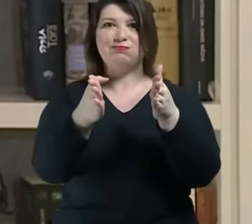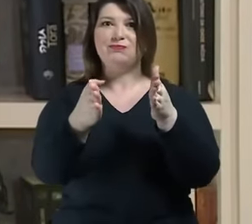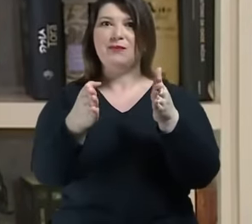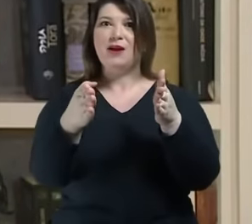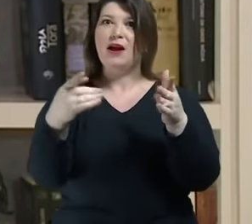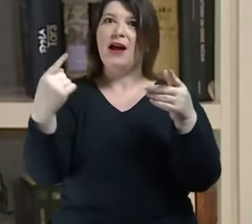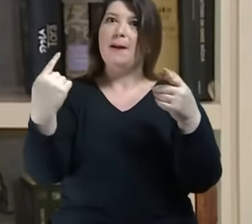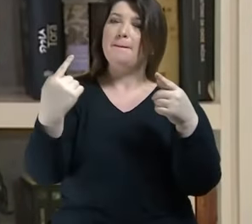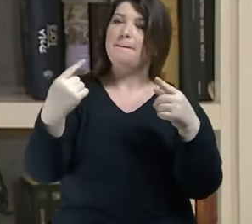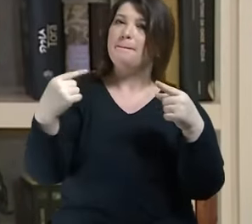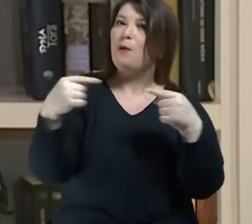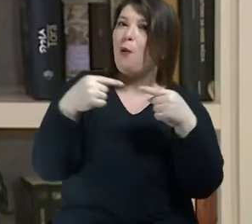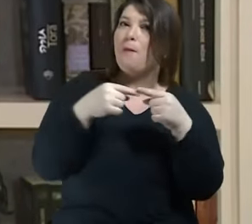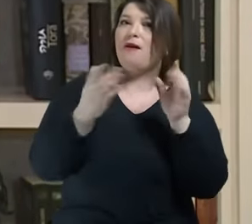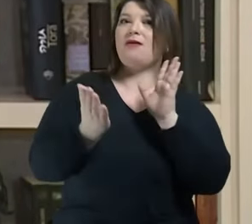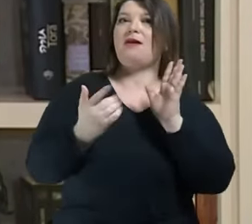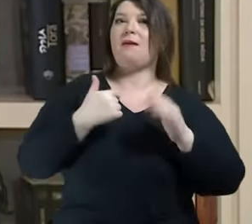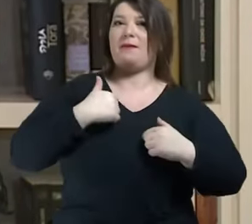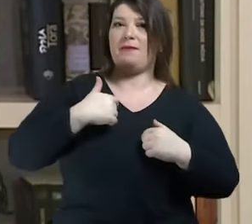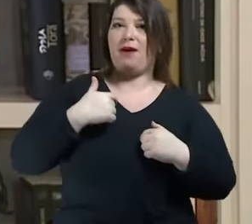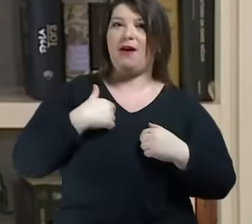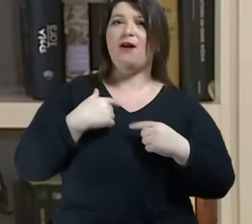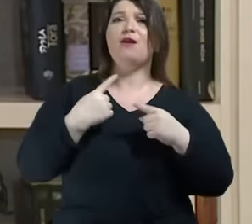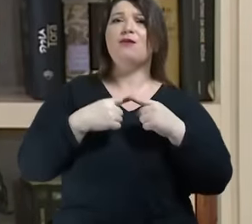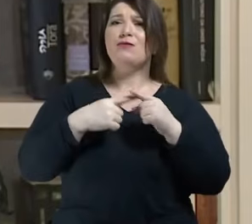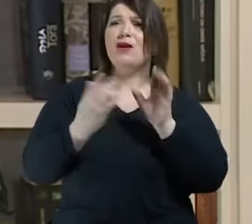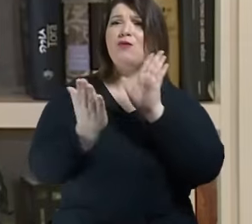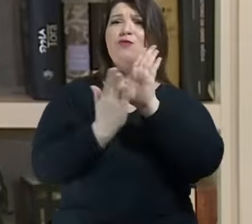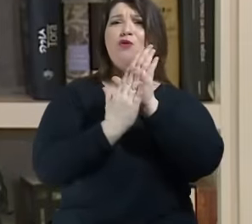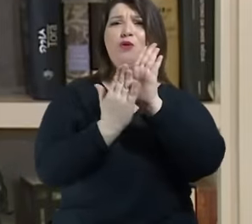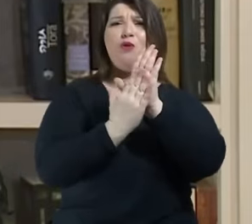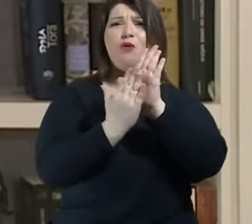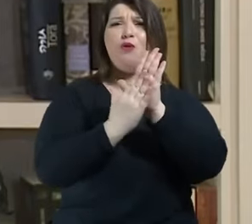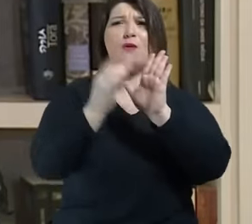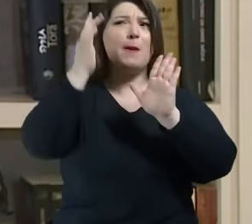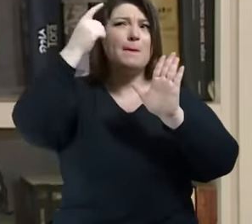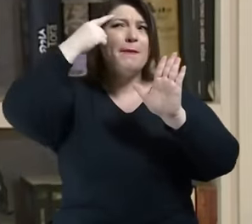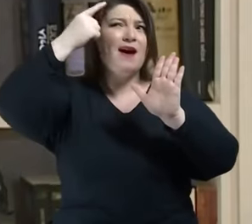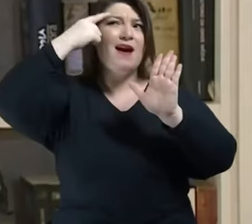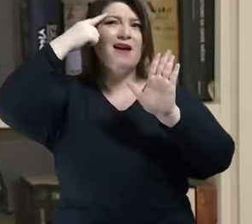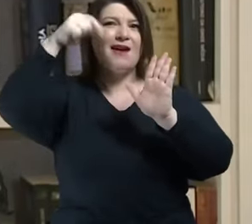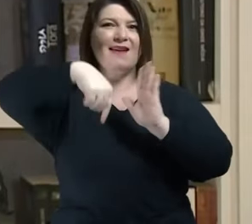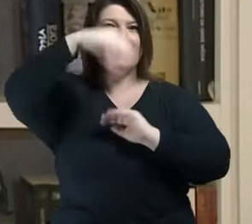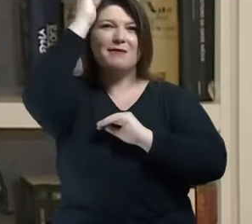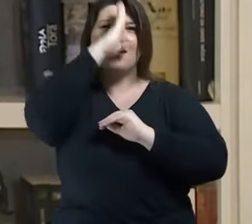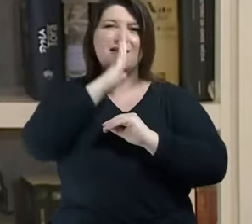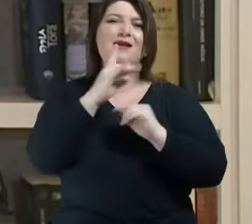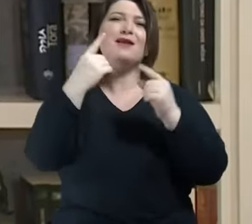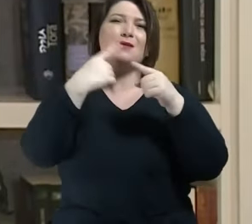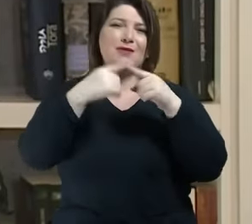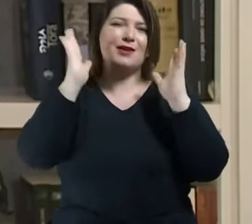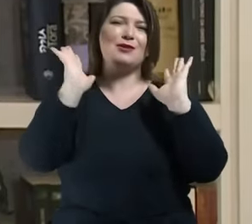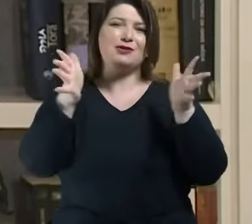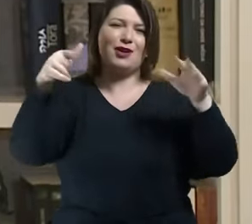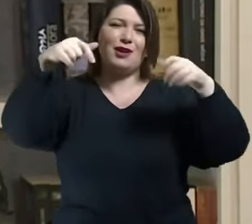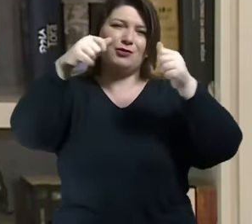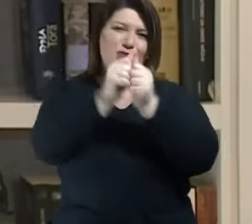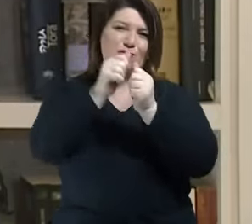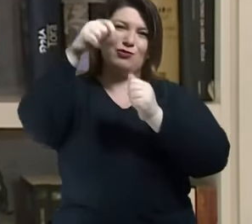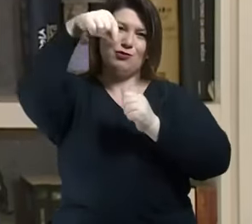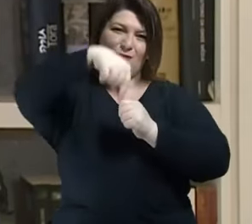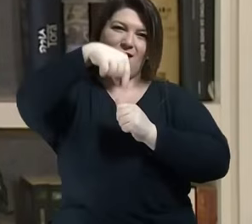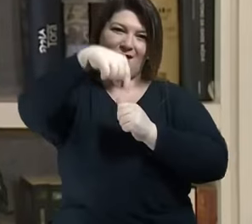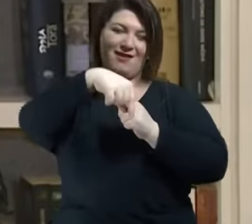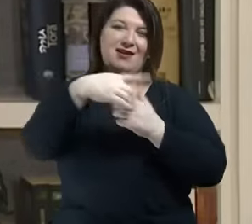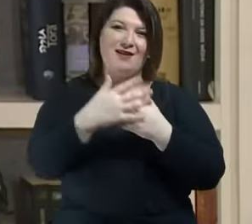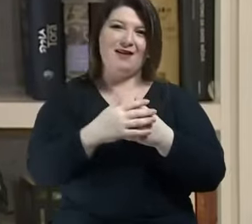pensadores brasileiros que generosamente estiveram junto aqui conosco. Vocês devem ter acompanhado a abertura com a nossa